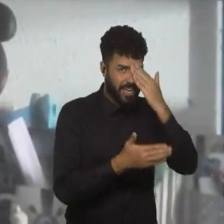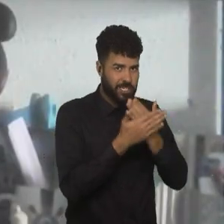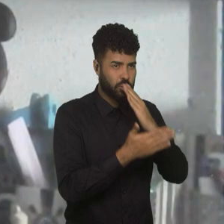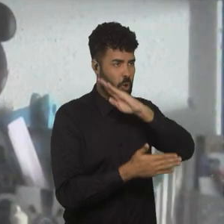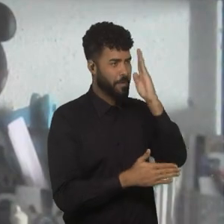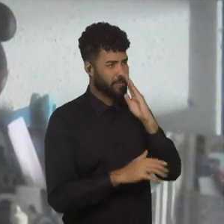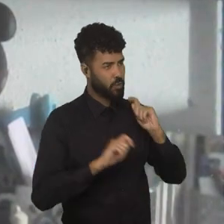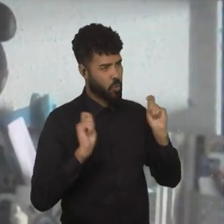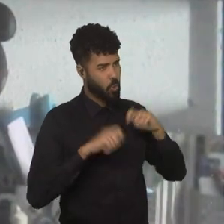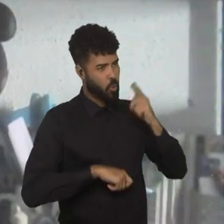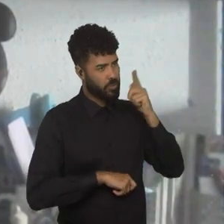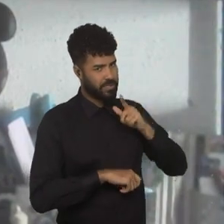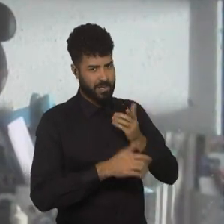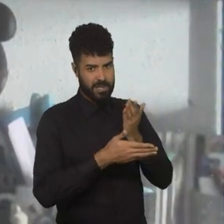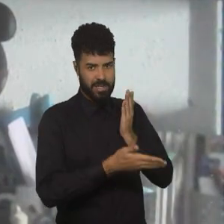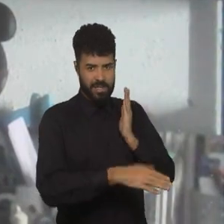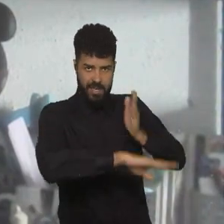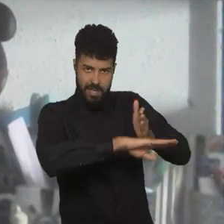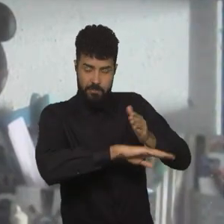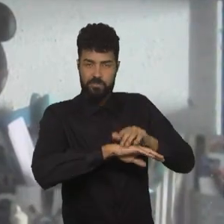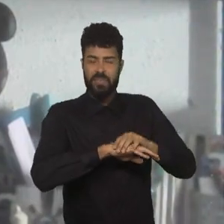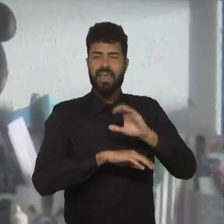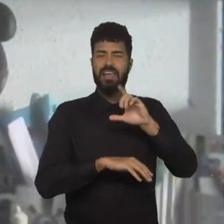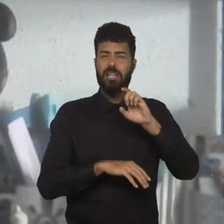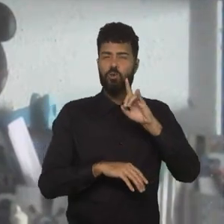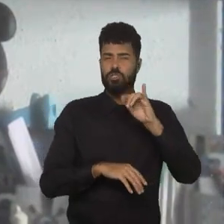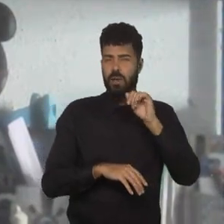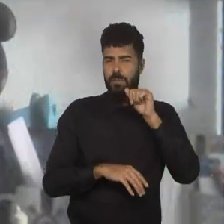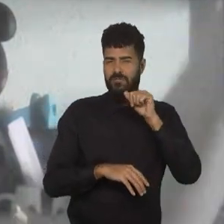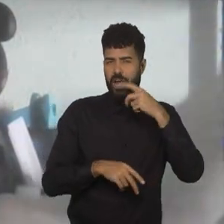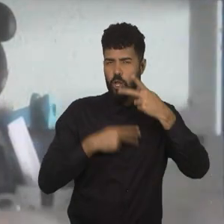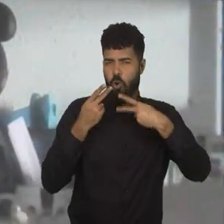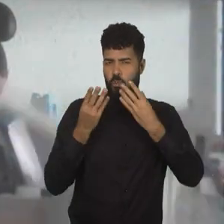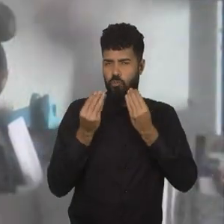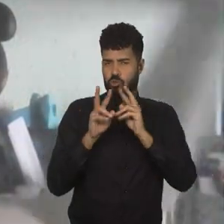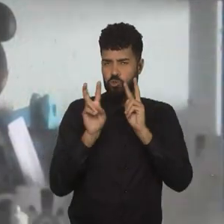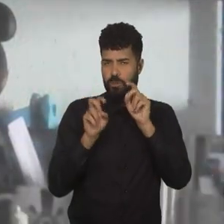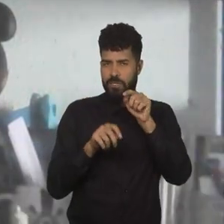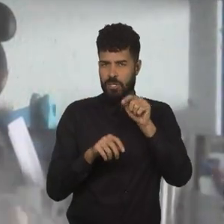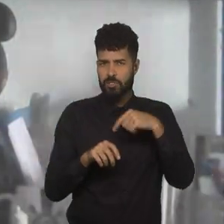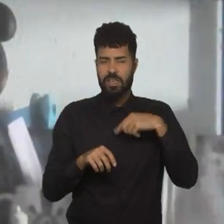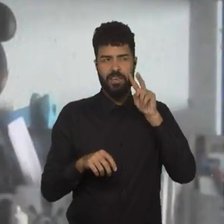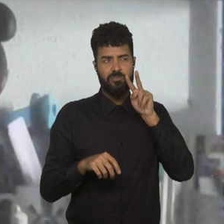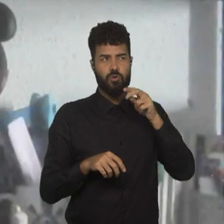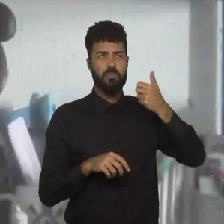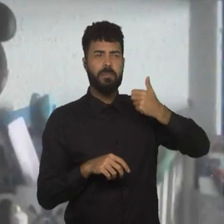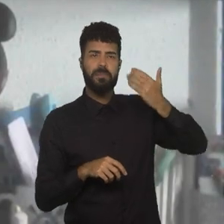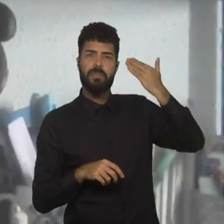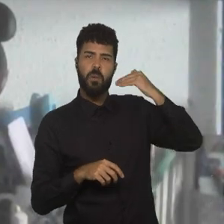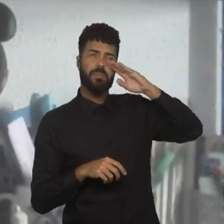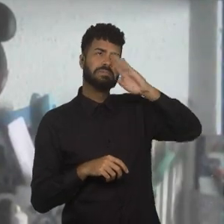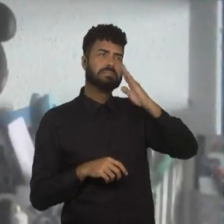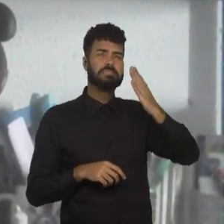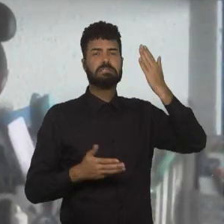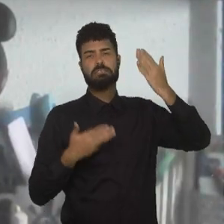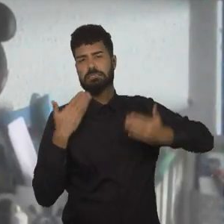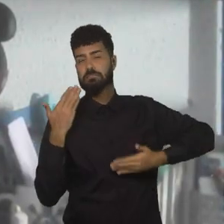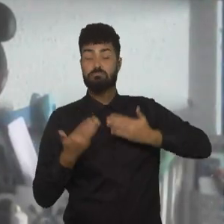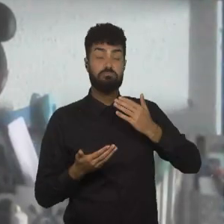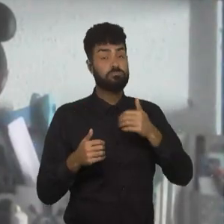eu acho que a Cláudia, se não me engano, ela falou muito sobre isso, de que veio, que o primeiro, o Brasil e tal, a gente tinha